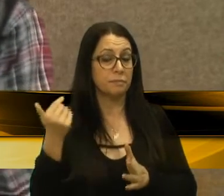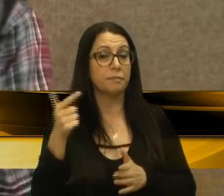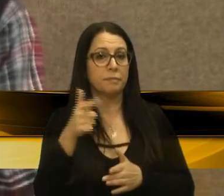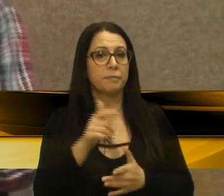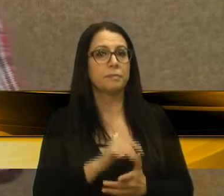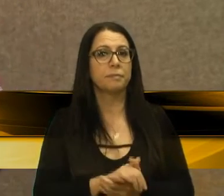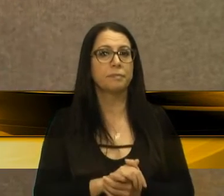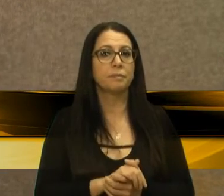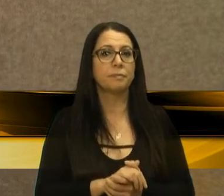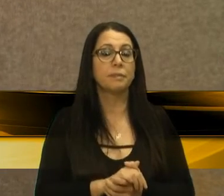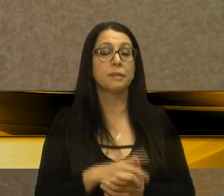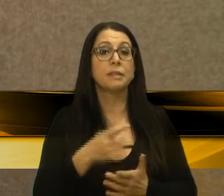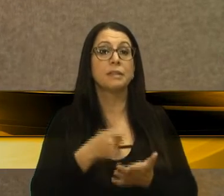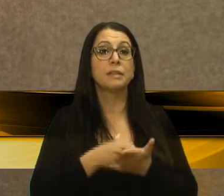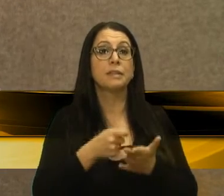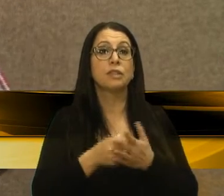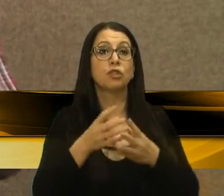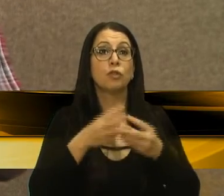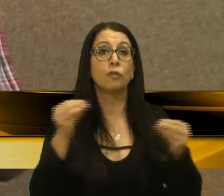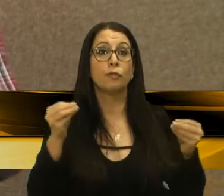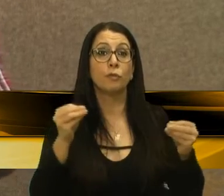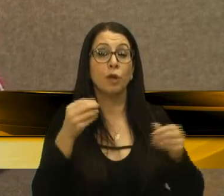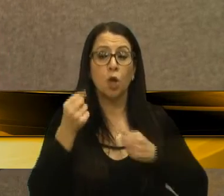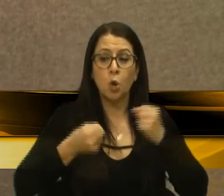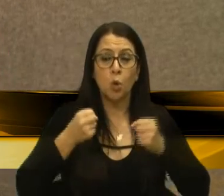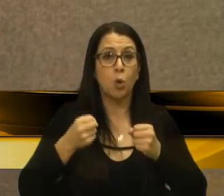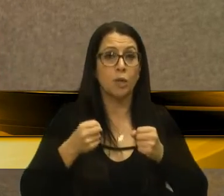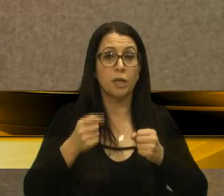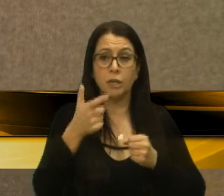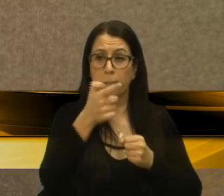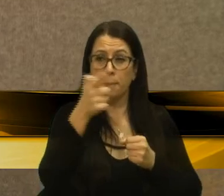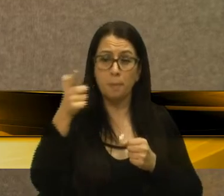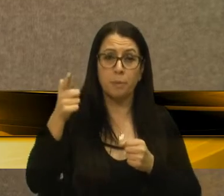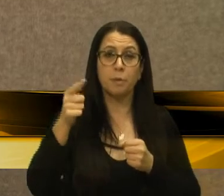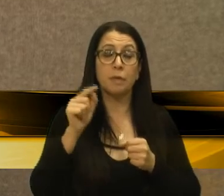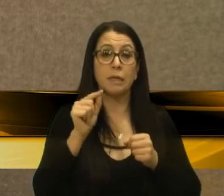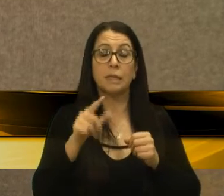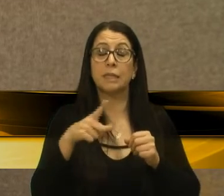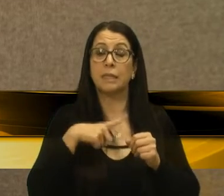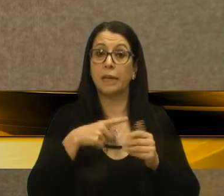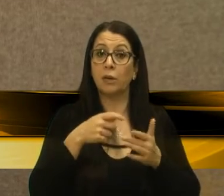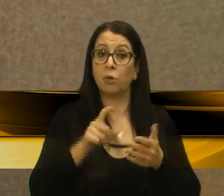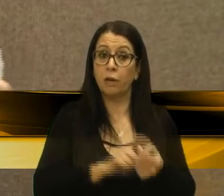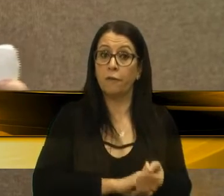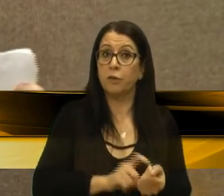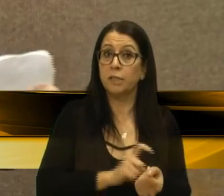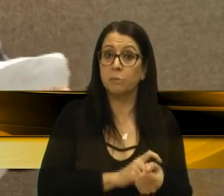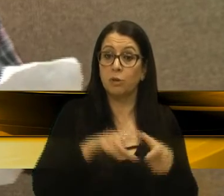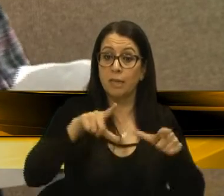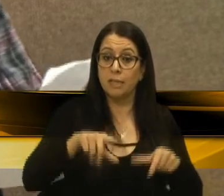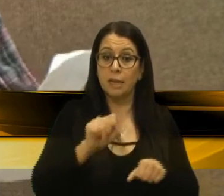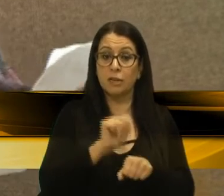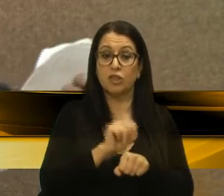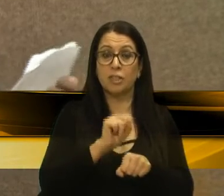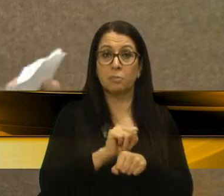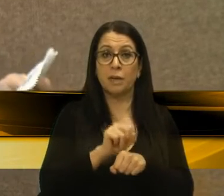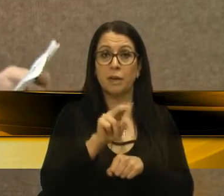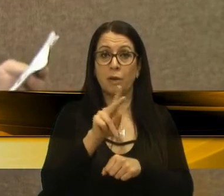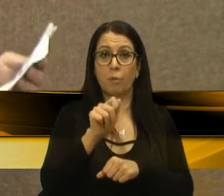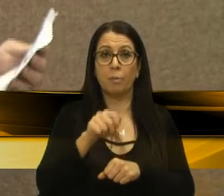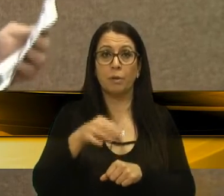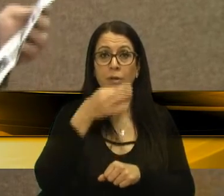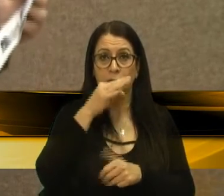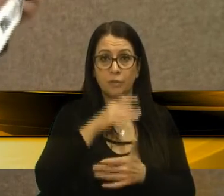aqui. Tentativa de fuga, correria e tiros causam tensão na sala de espera da UPA em Caxias.